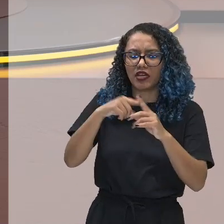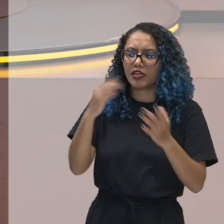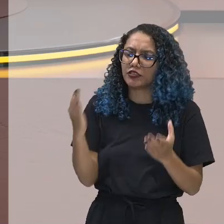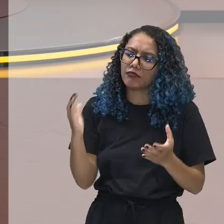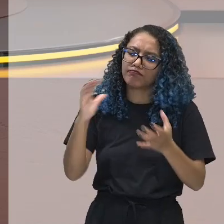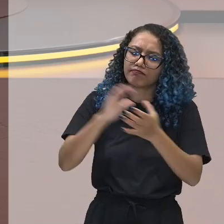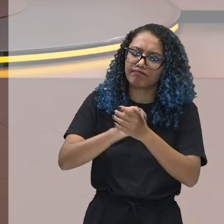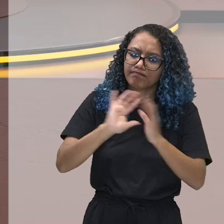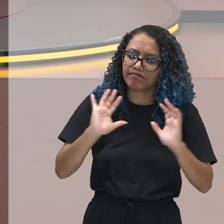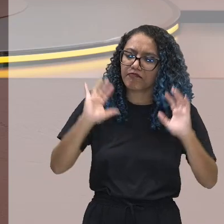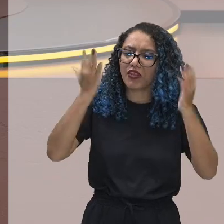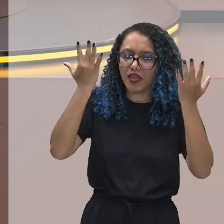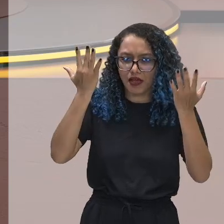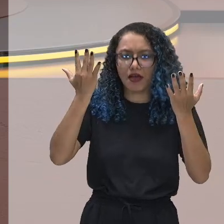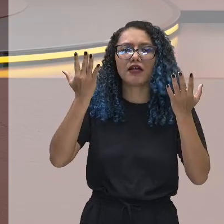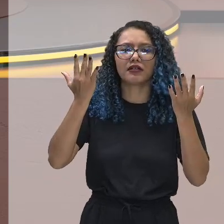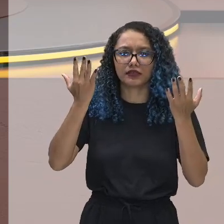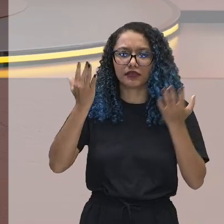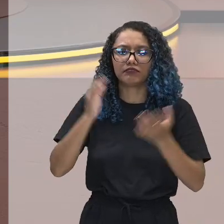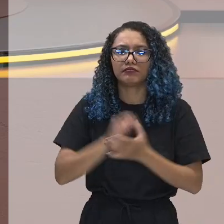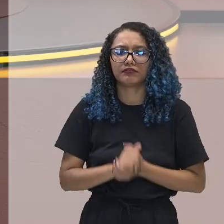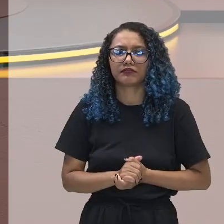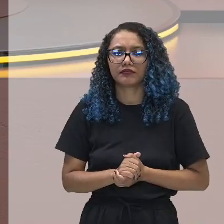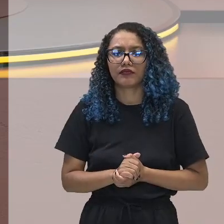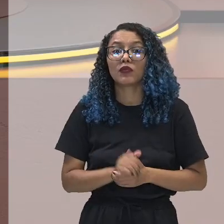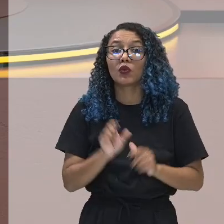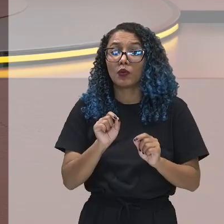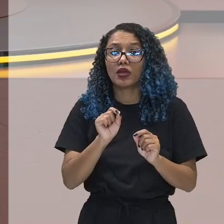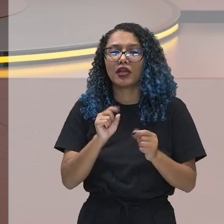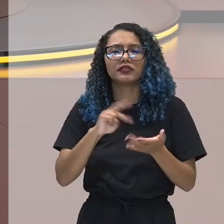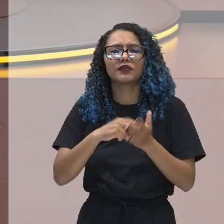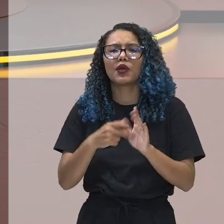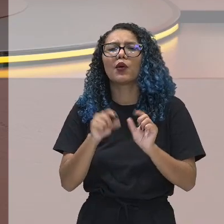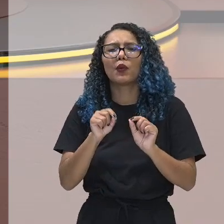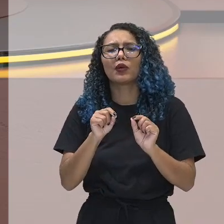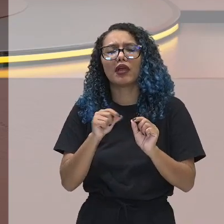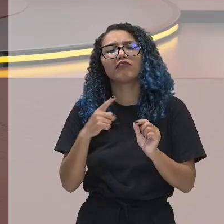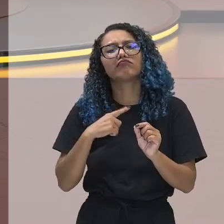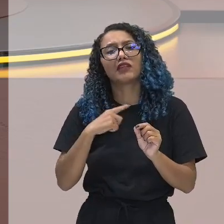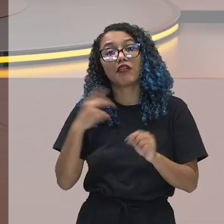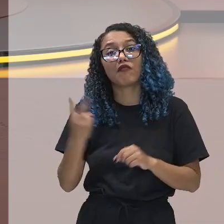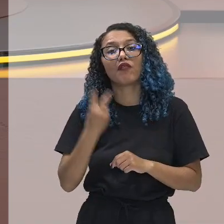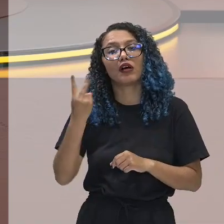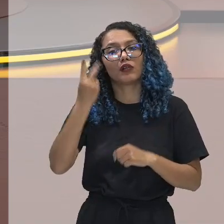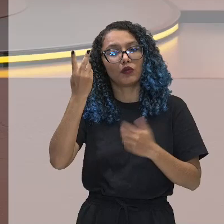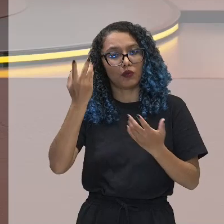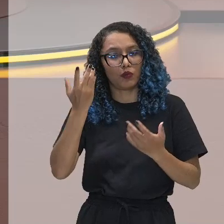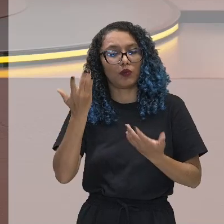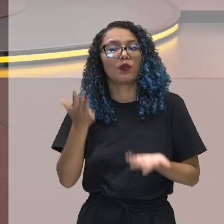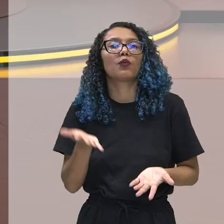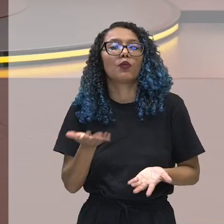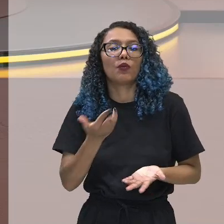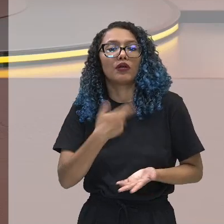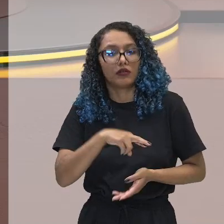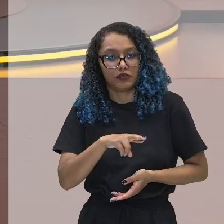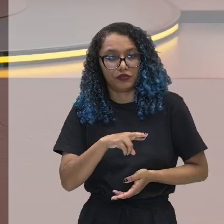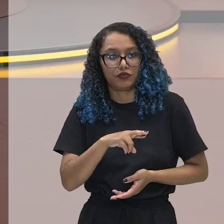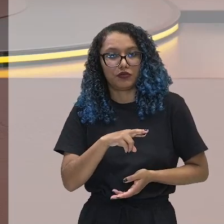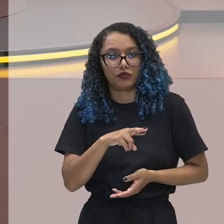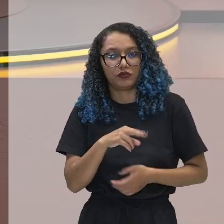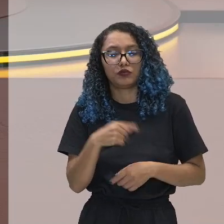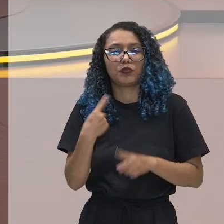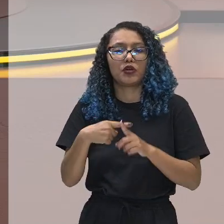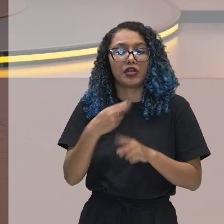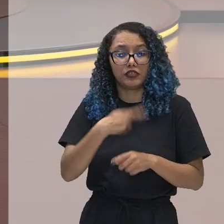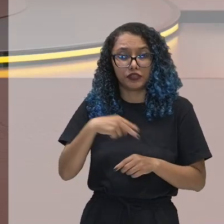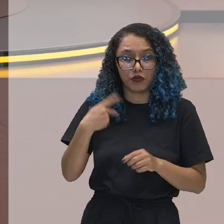essa questão toda aí, é uma questão de valor, no caso, valor religioso, né? A sua religião diz que você deve